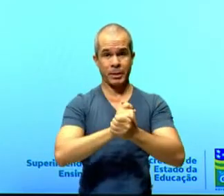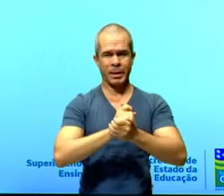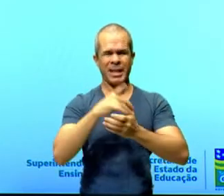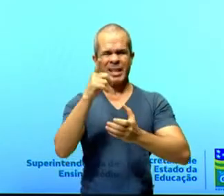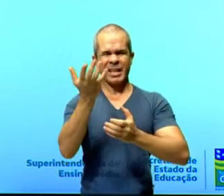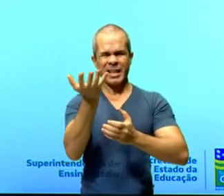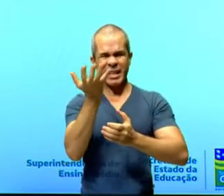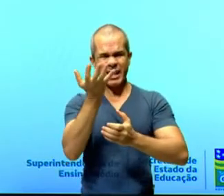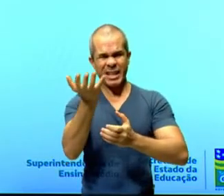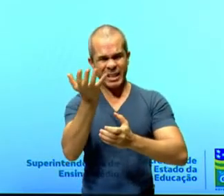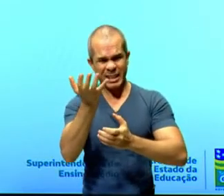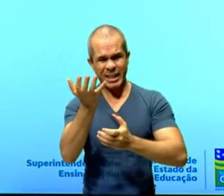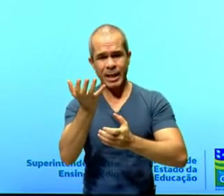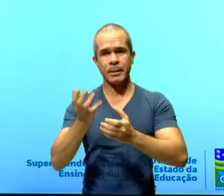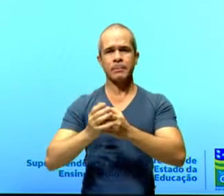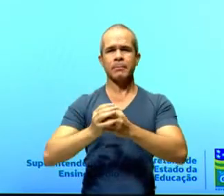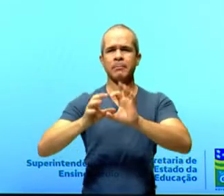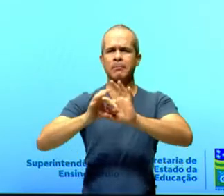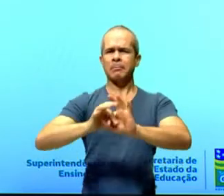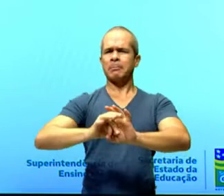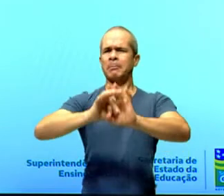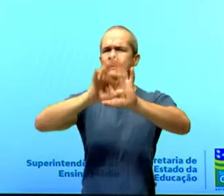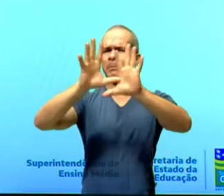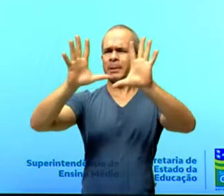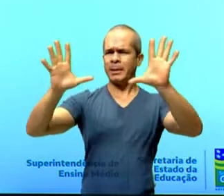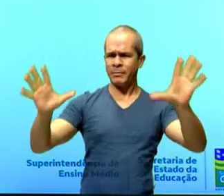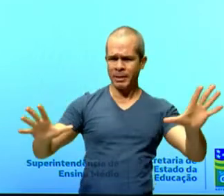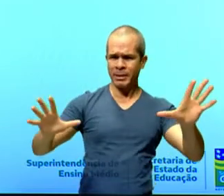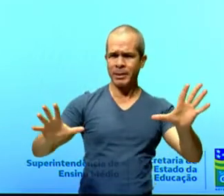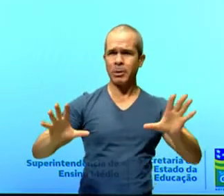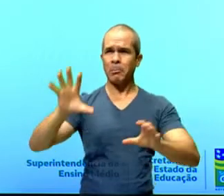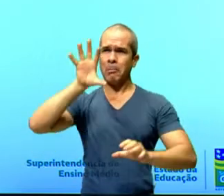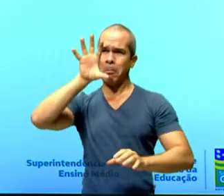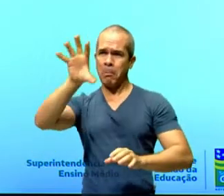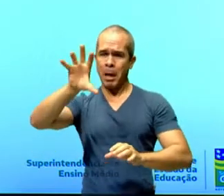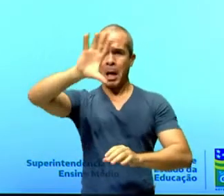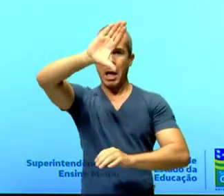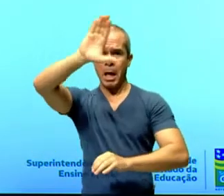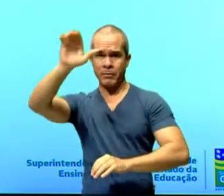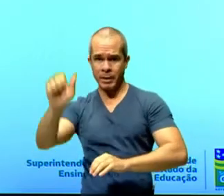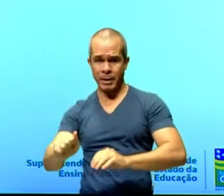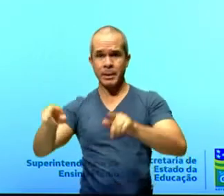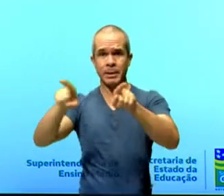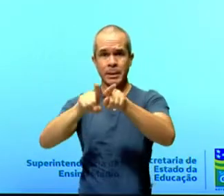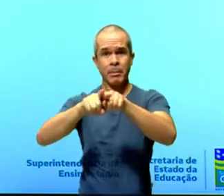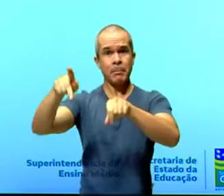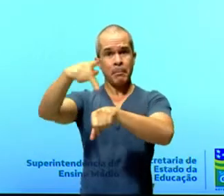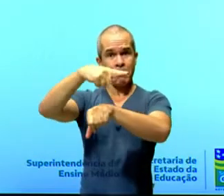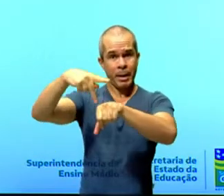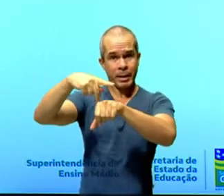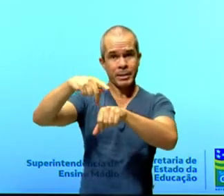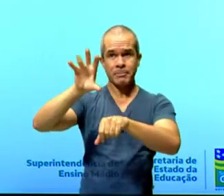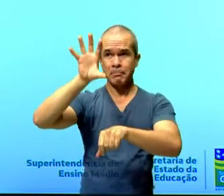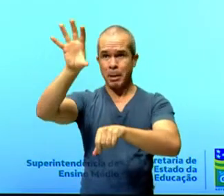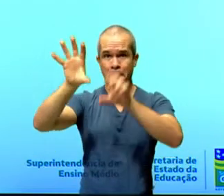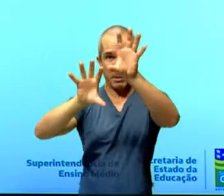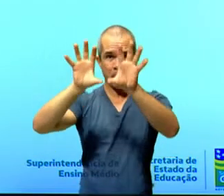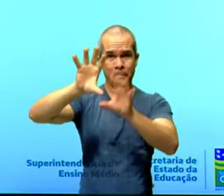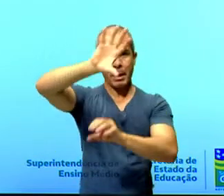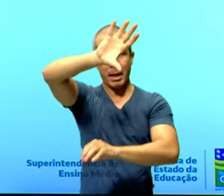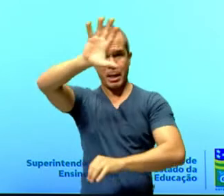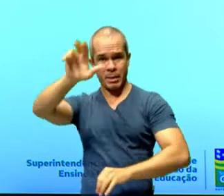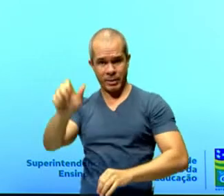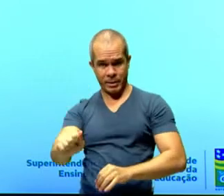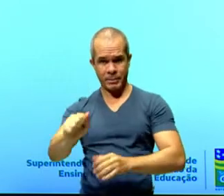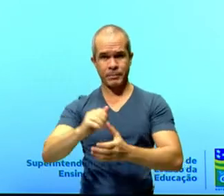pela independência do continente africano e dos países do continente africano. Segundo, esses